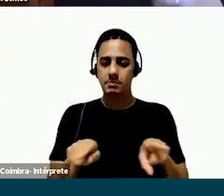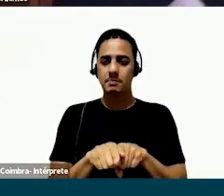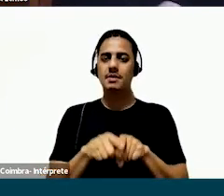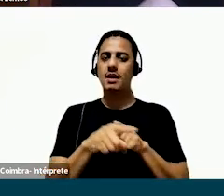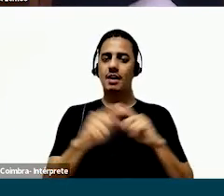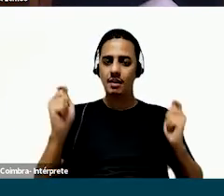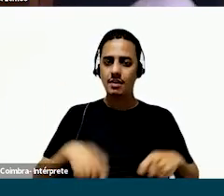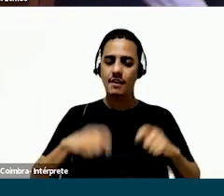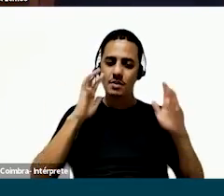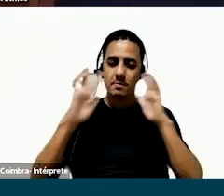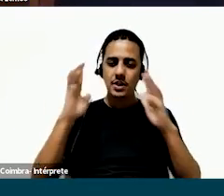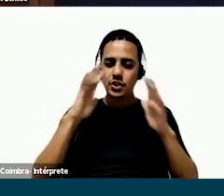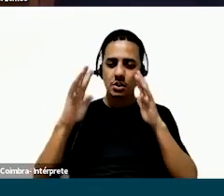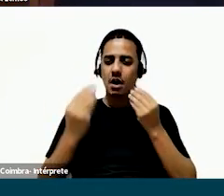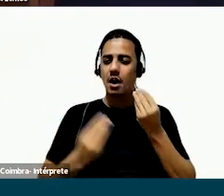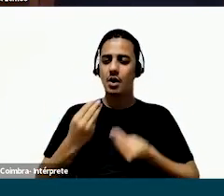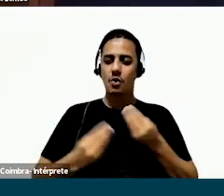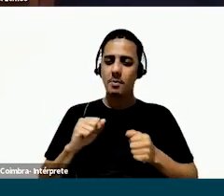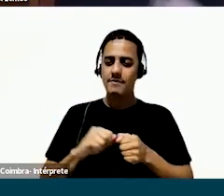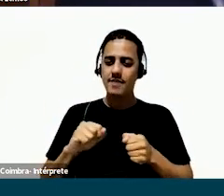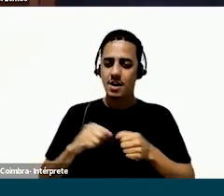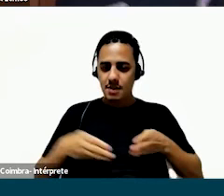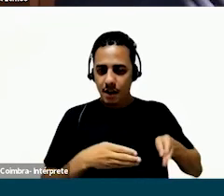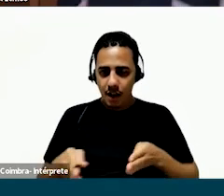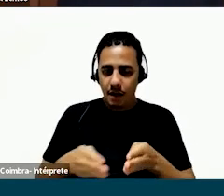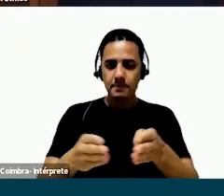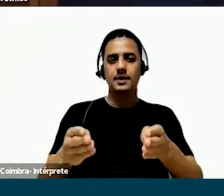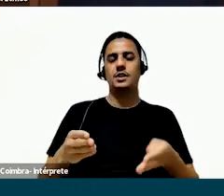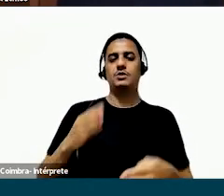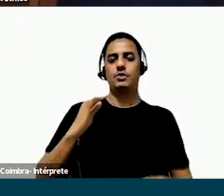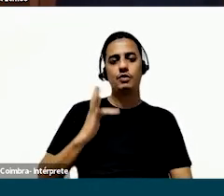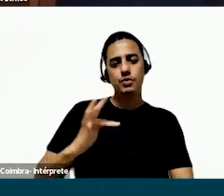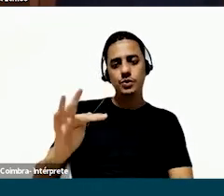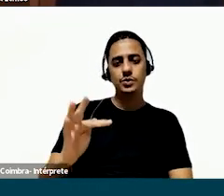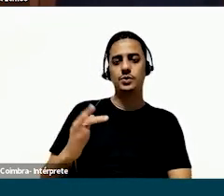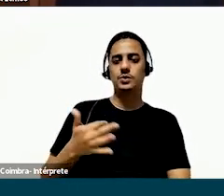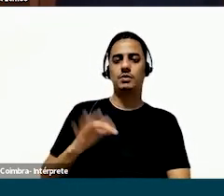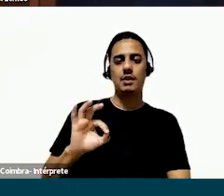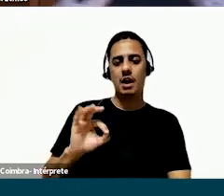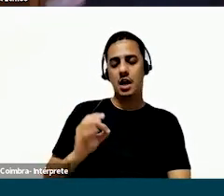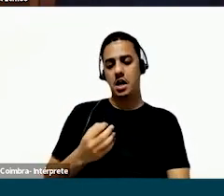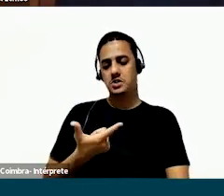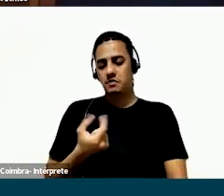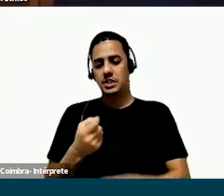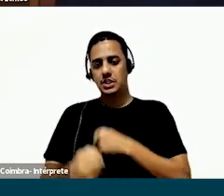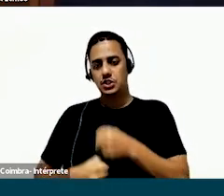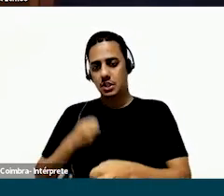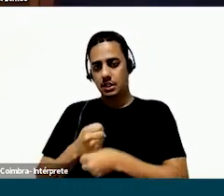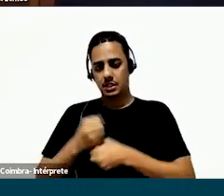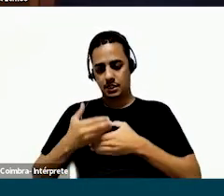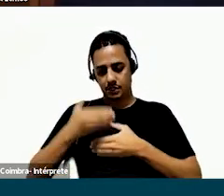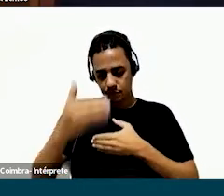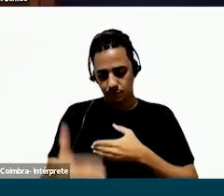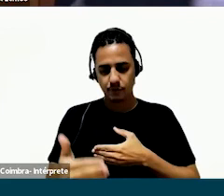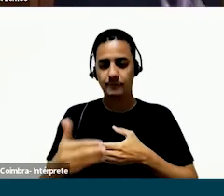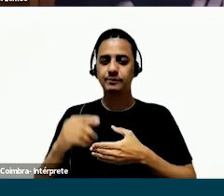a gente, ela era conduzida a também imaginar como ela iria fazer tudo aquilo num futuro de 10 a 20 anos